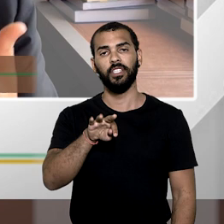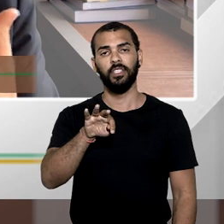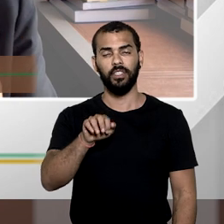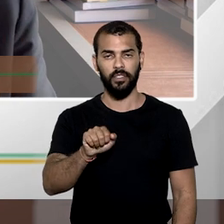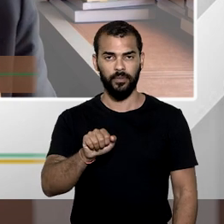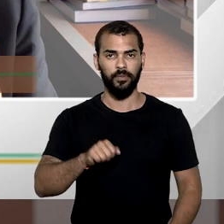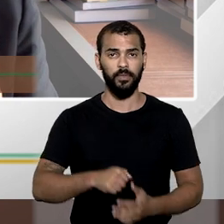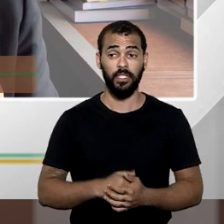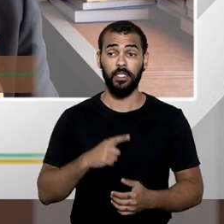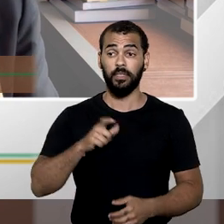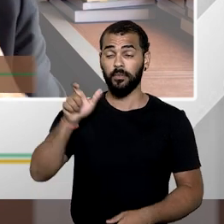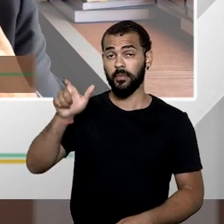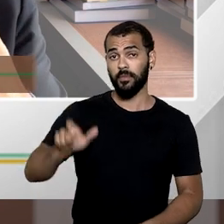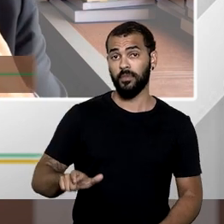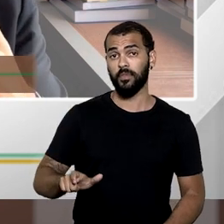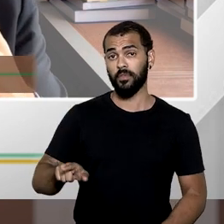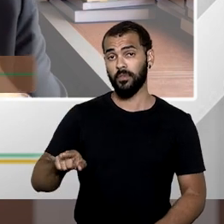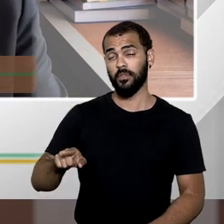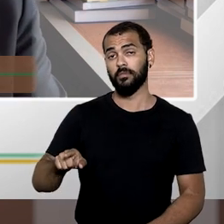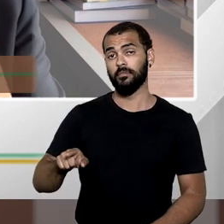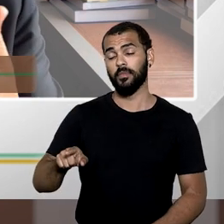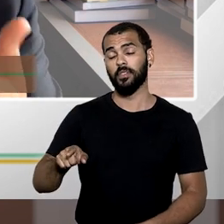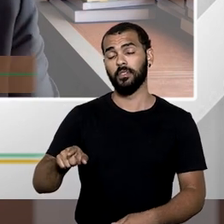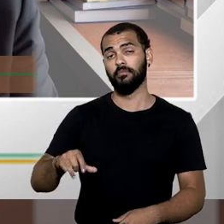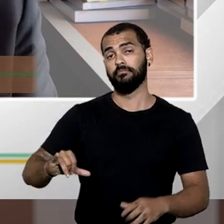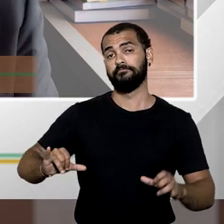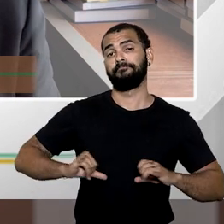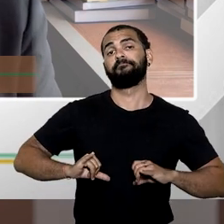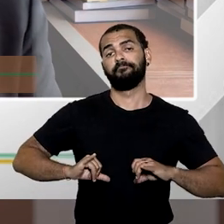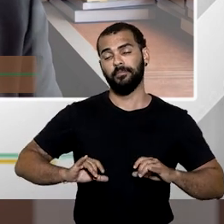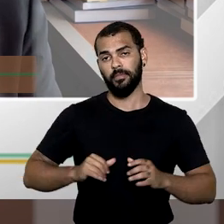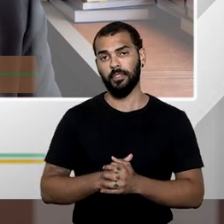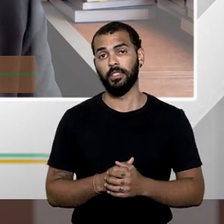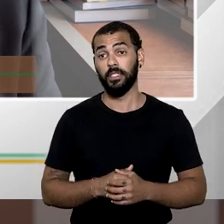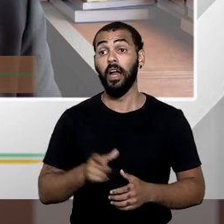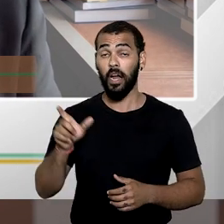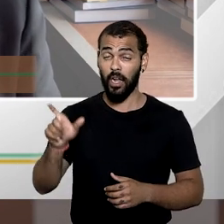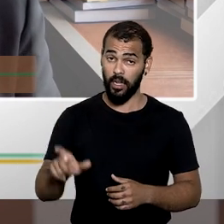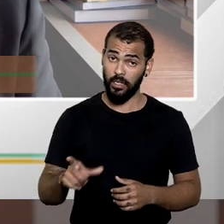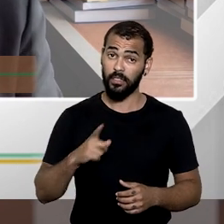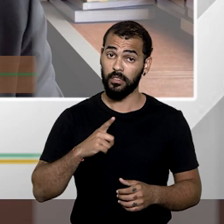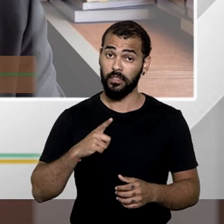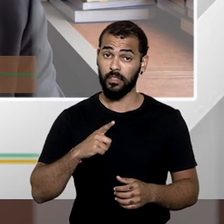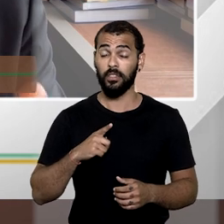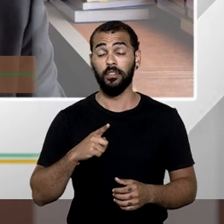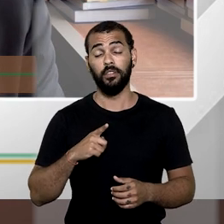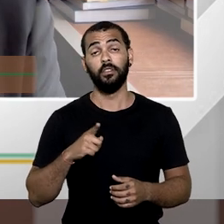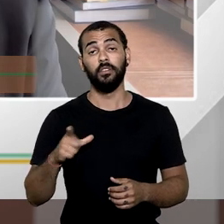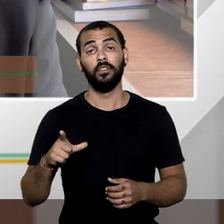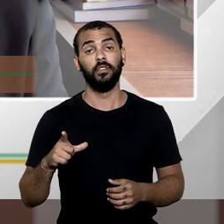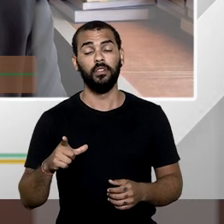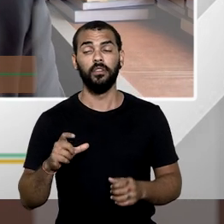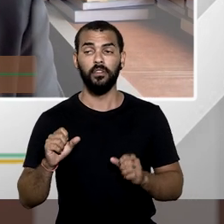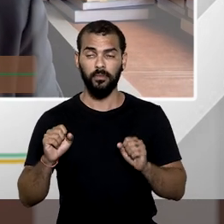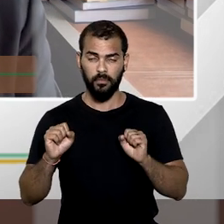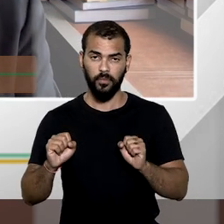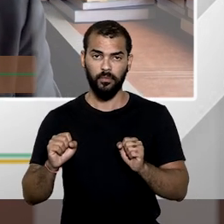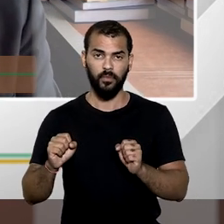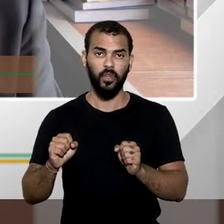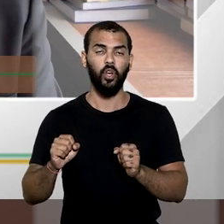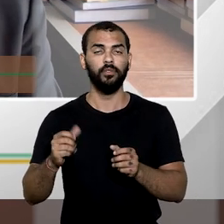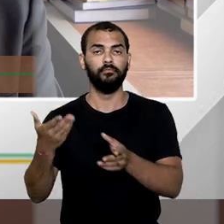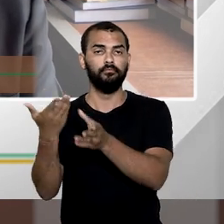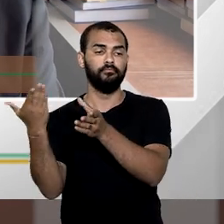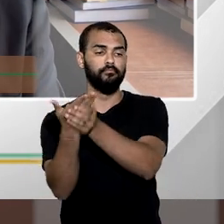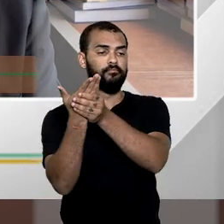lesado que tem a legitimidade ativa para propor a ação de desapropriação de indenização pela desapropriação indireta.